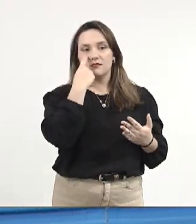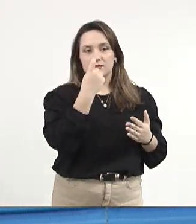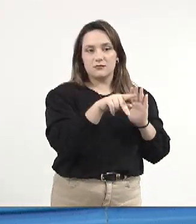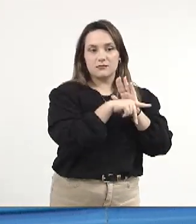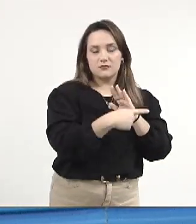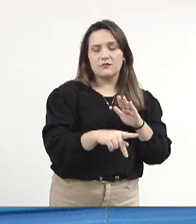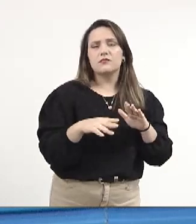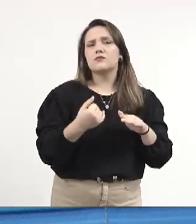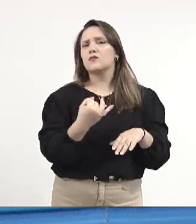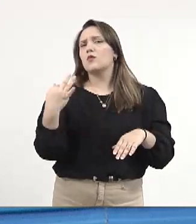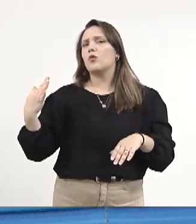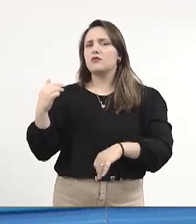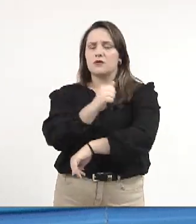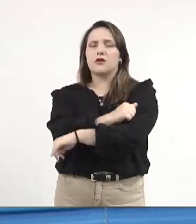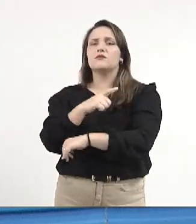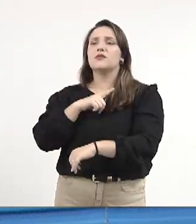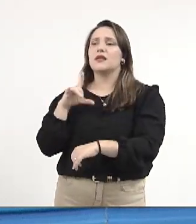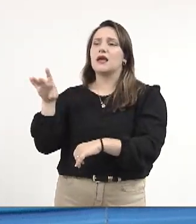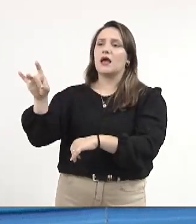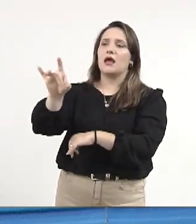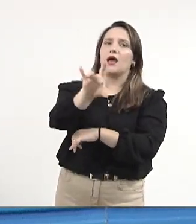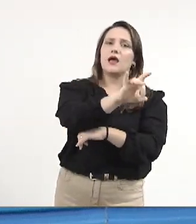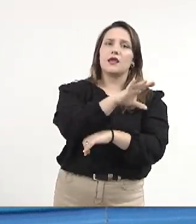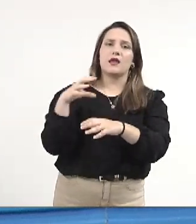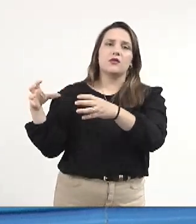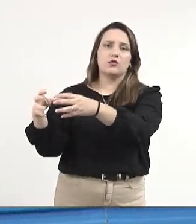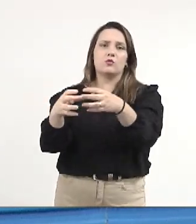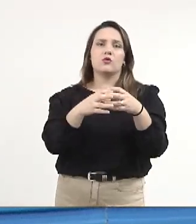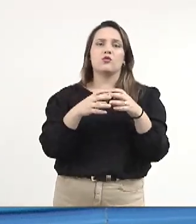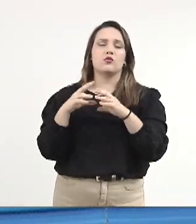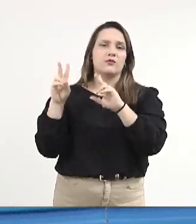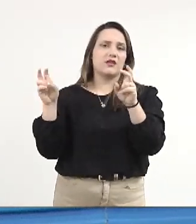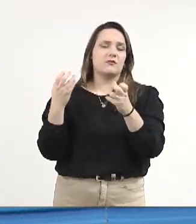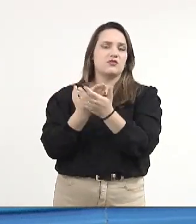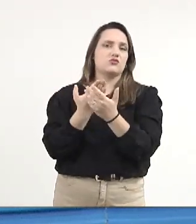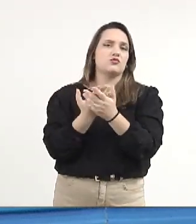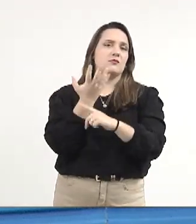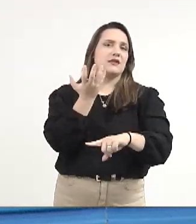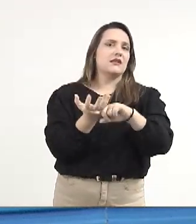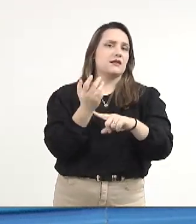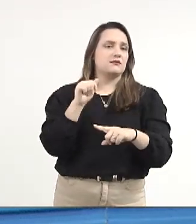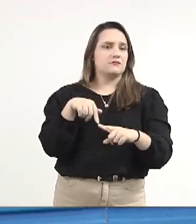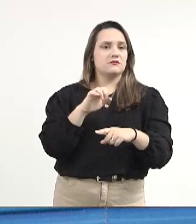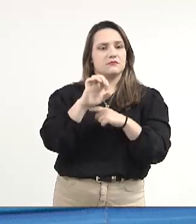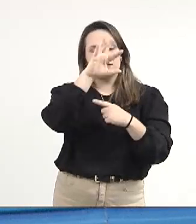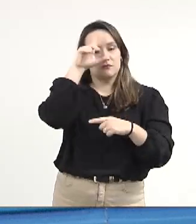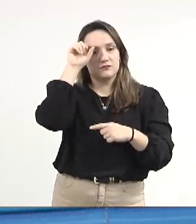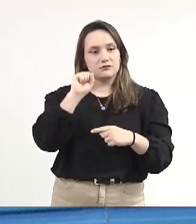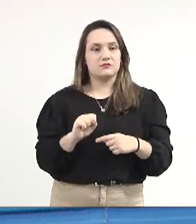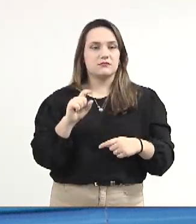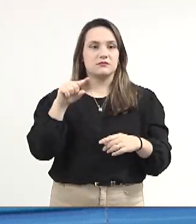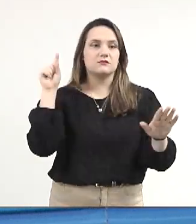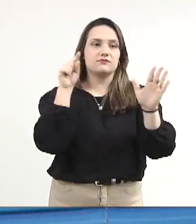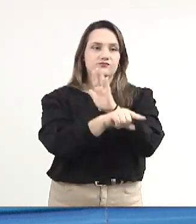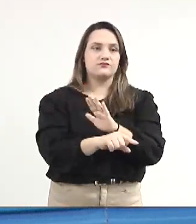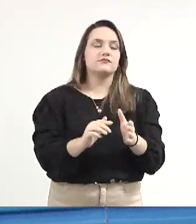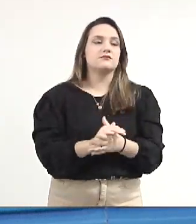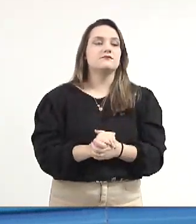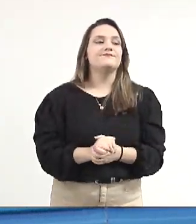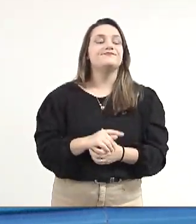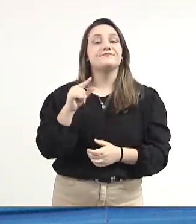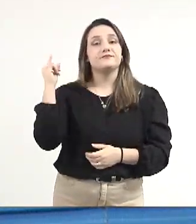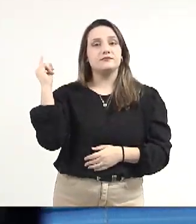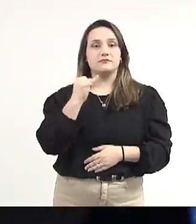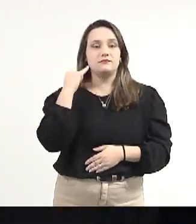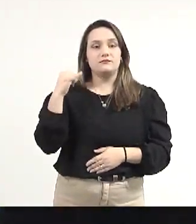matriculados em cada itinerário formativo no Estado do Mato Grosso do Sul? Essa pergunta se faz e é importante,